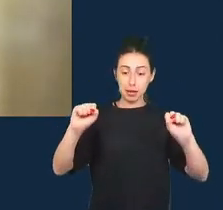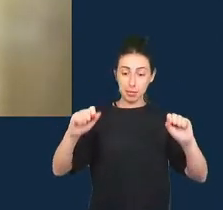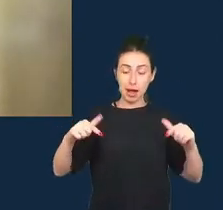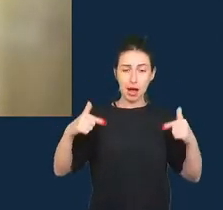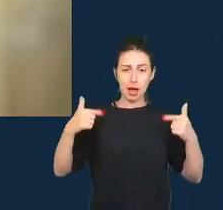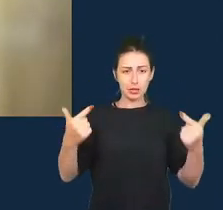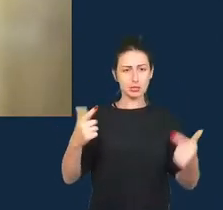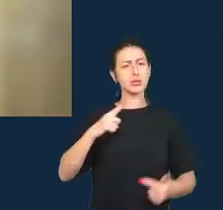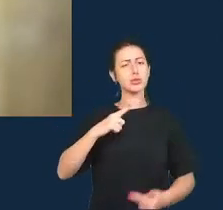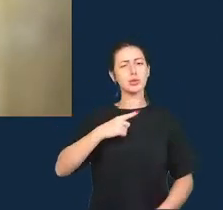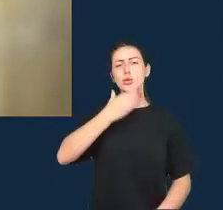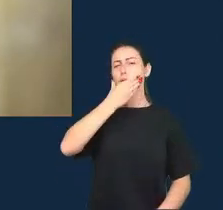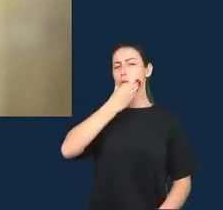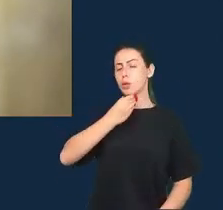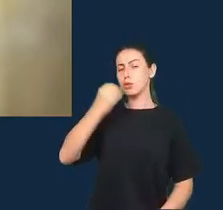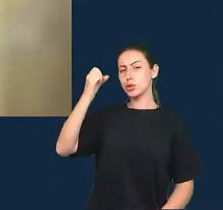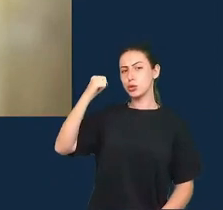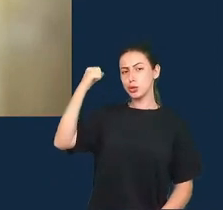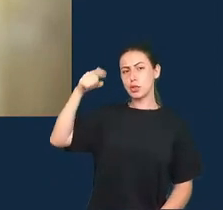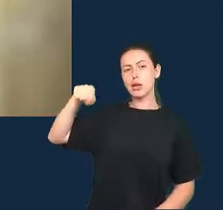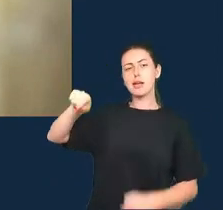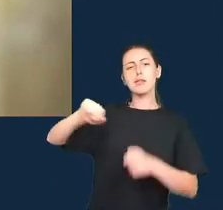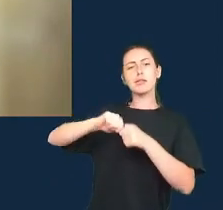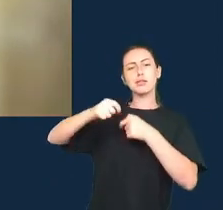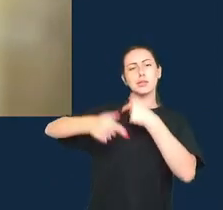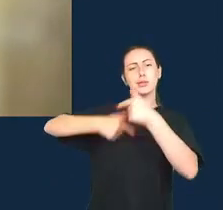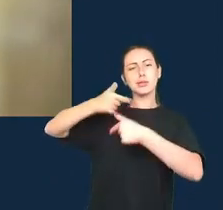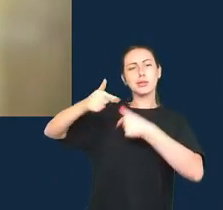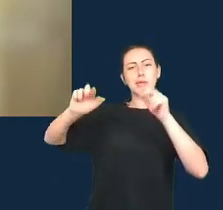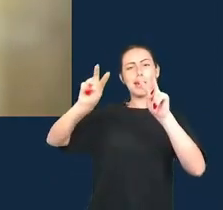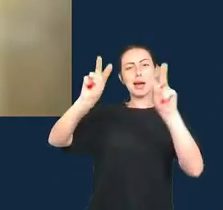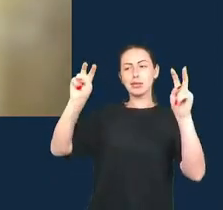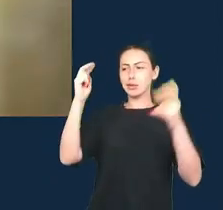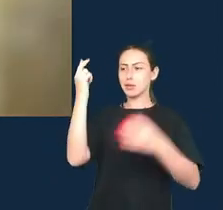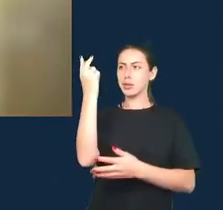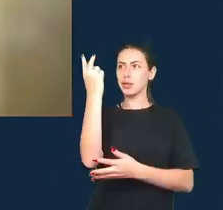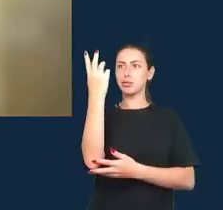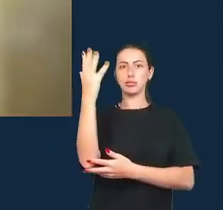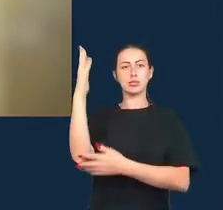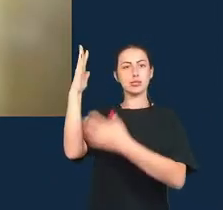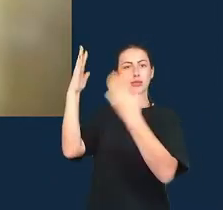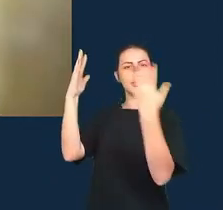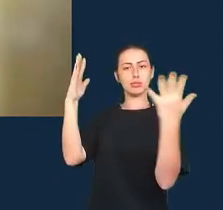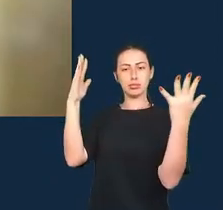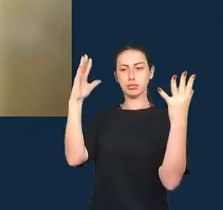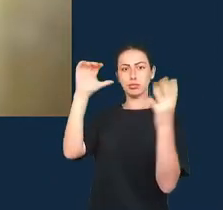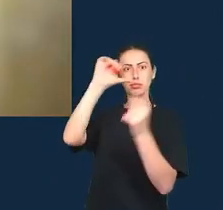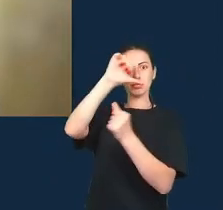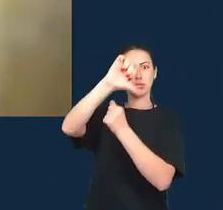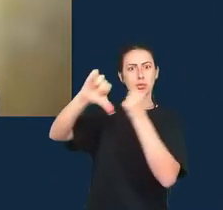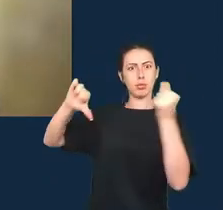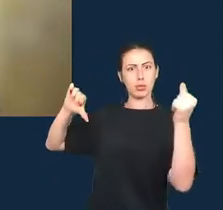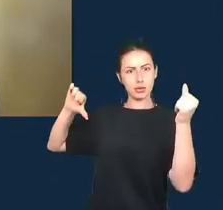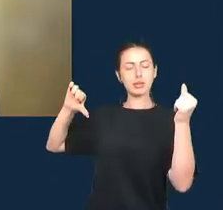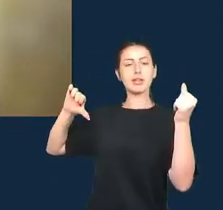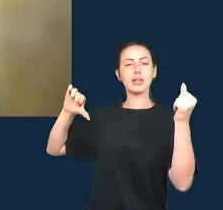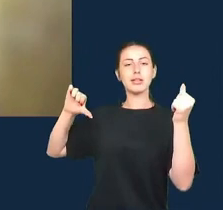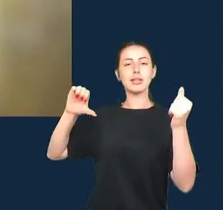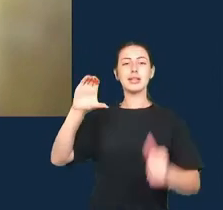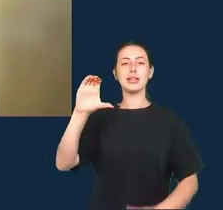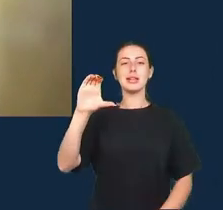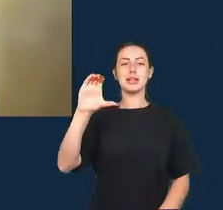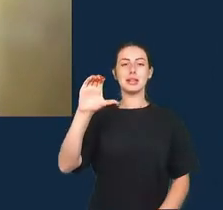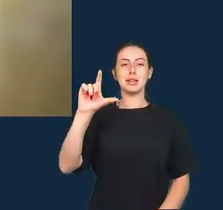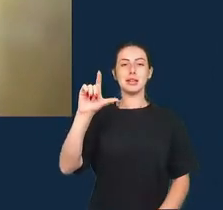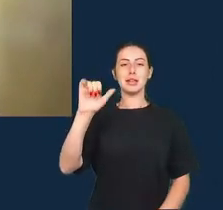que fez muito trabalho sobre a mudança climática também fez uma entrevista maravilhosa sobre no New York